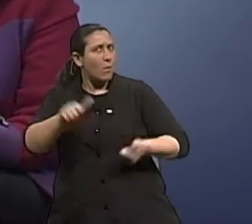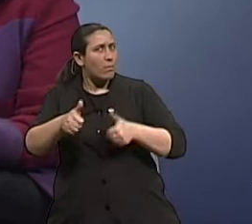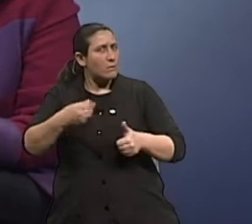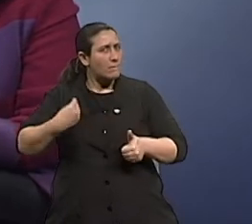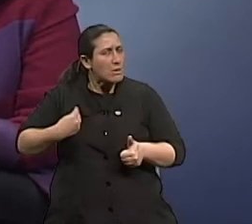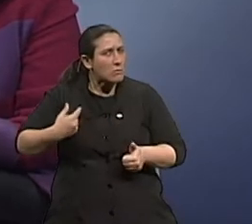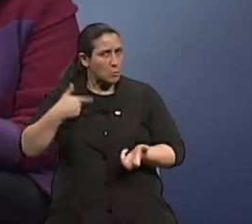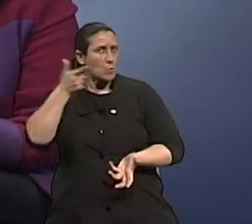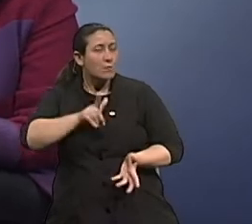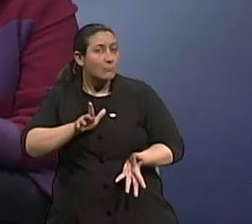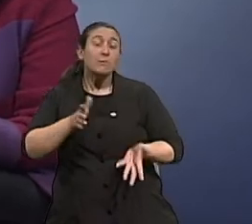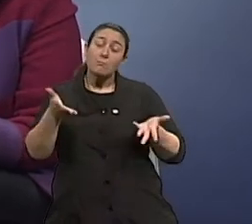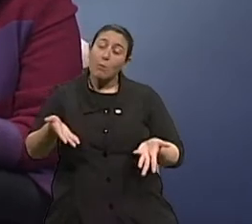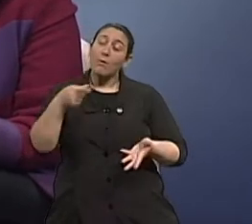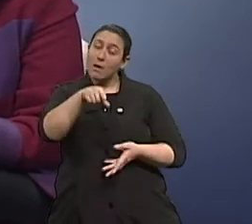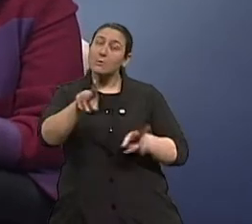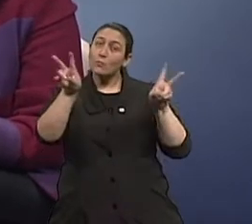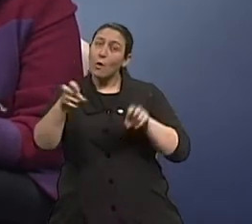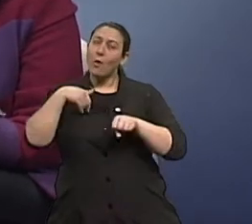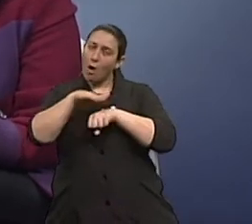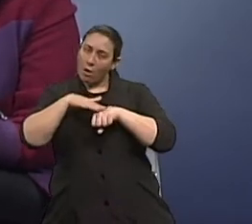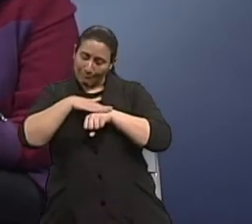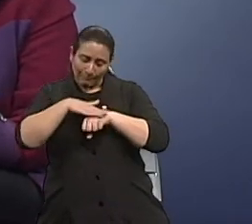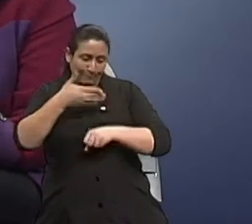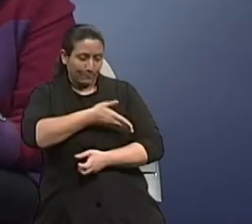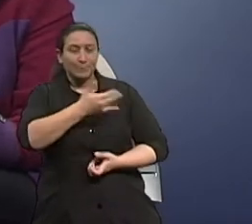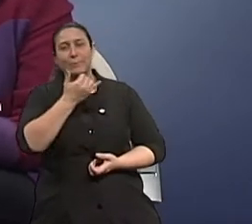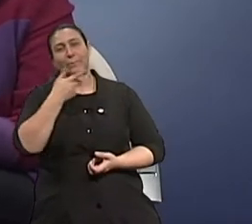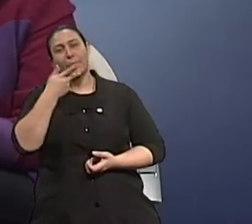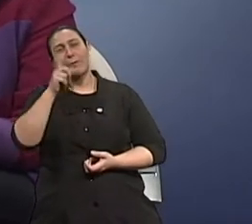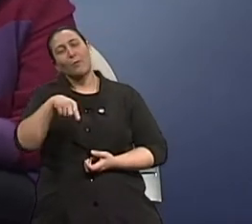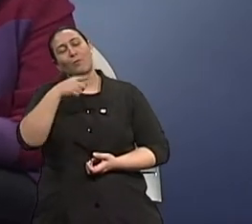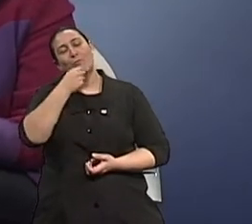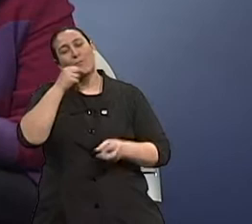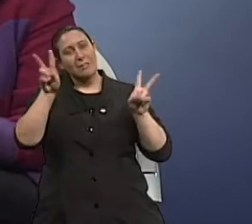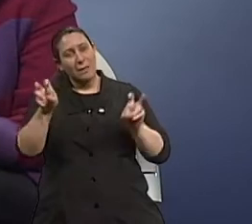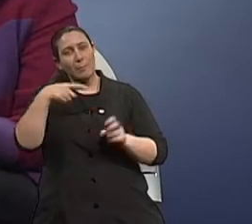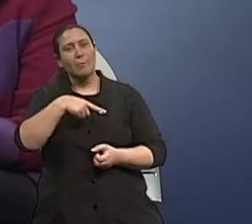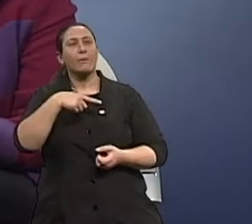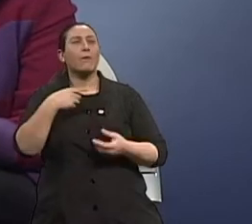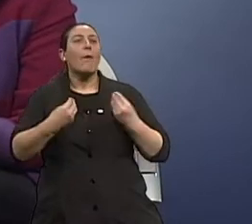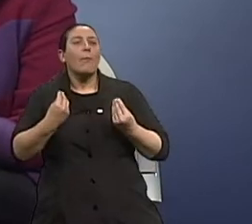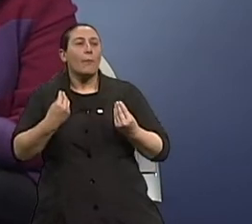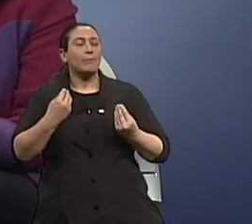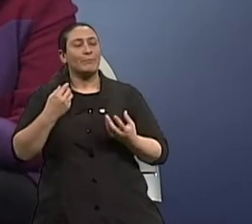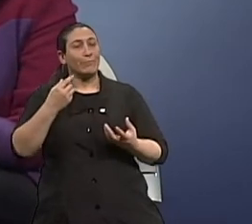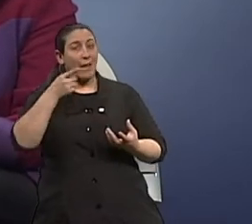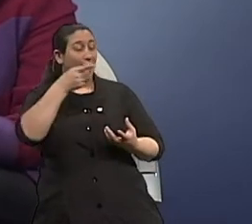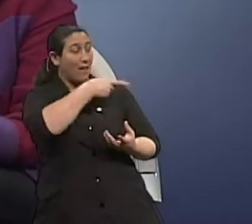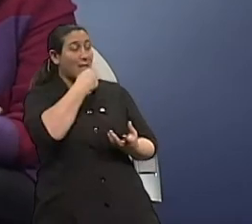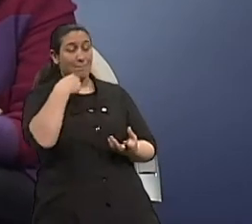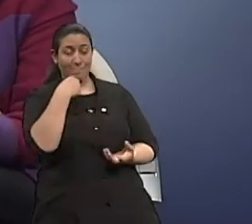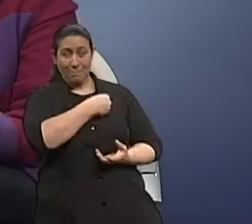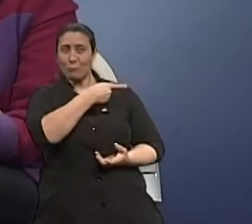vida? Pois é, sobre isso que a gente vai falar a partir de agora. Gostaram do tema? Pois é, vocês pediram, ele voltou e a gente vai falar